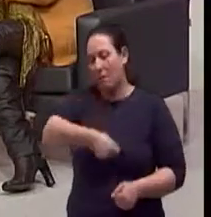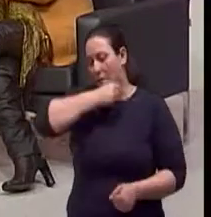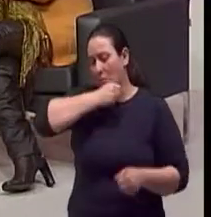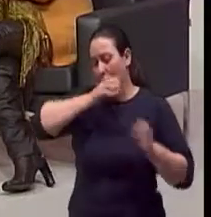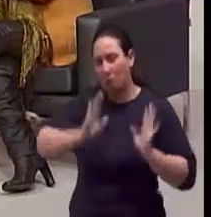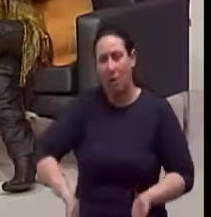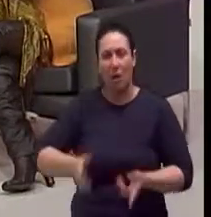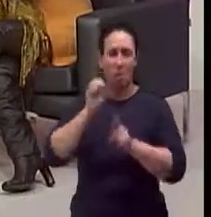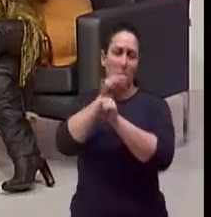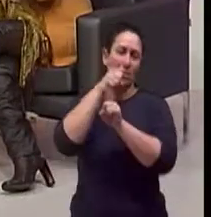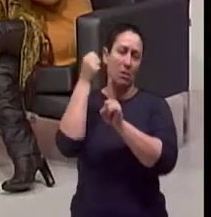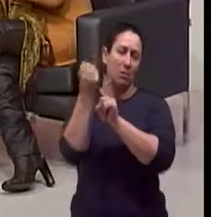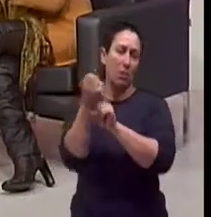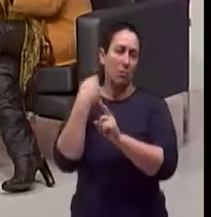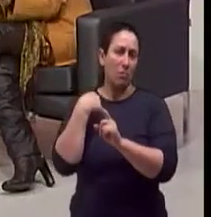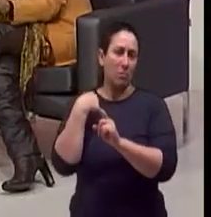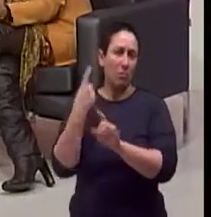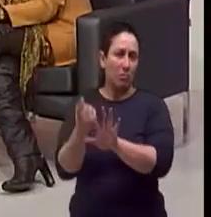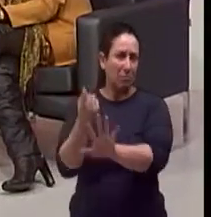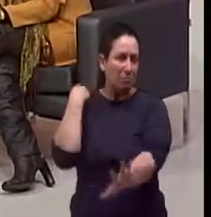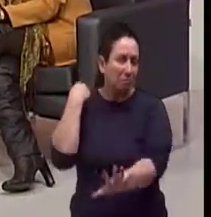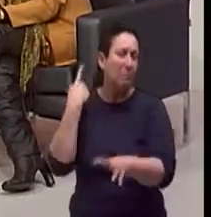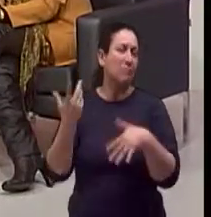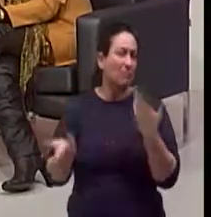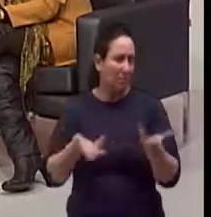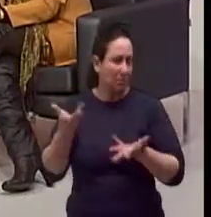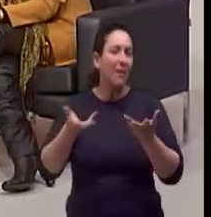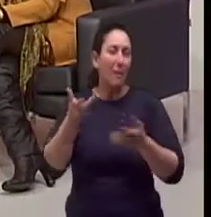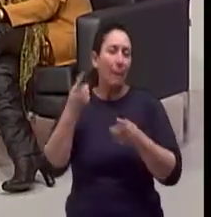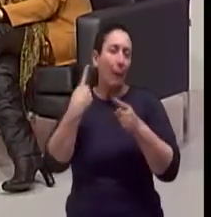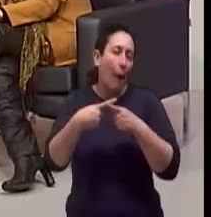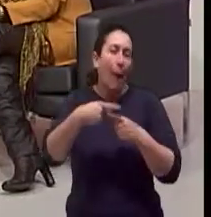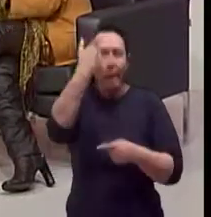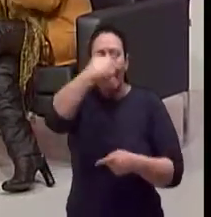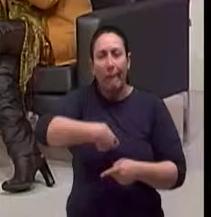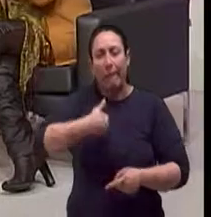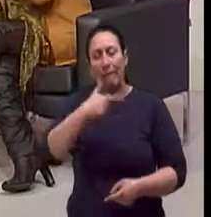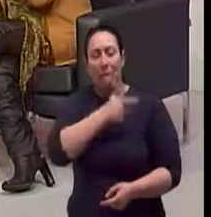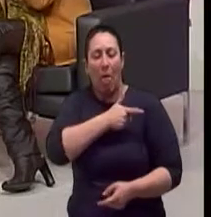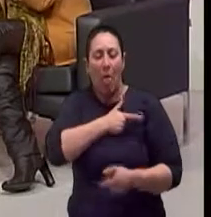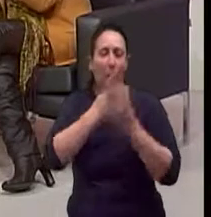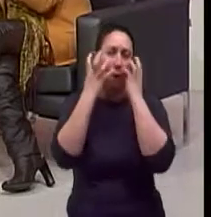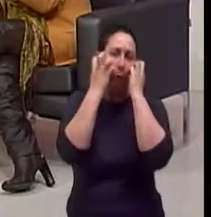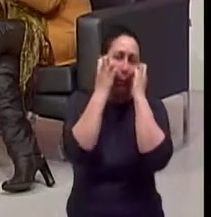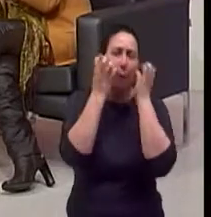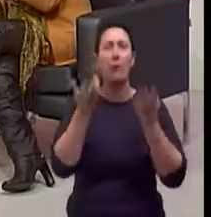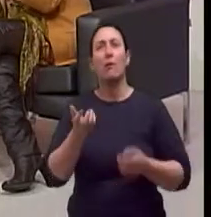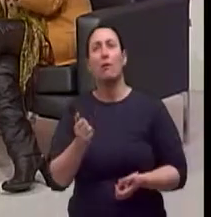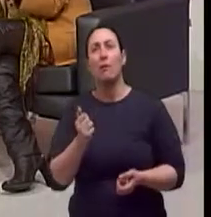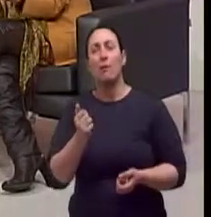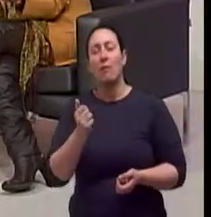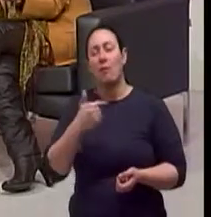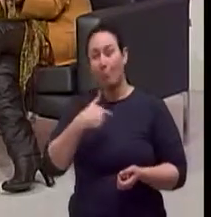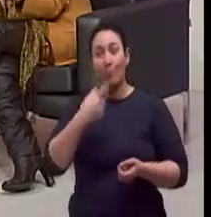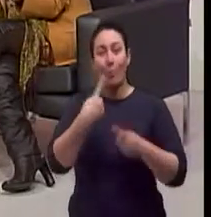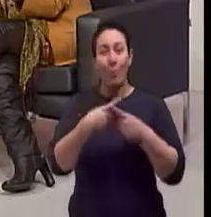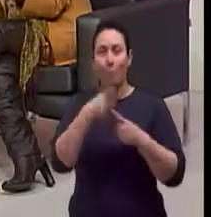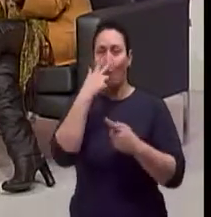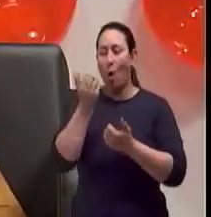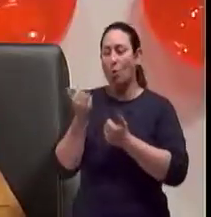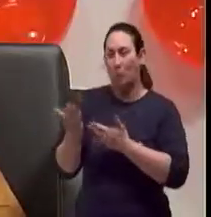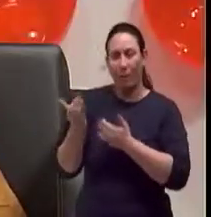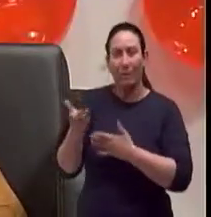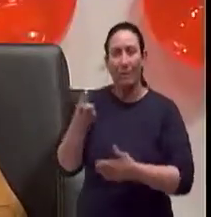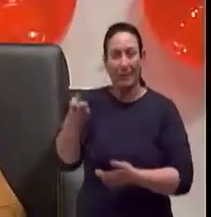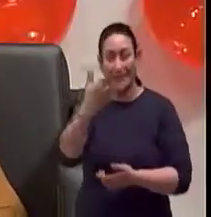sociedade, que ele está feio fisicamente porque está enrugado. Que ele está esquecido. Quando o jovem esquece, a gente